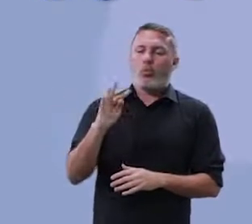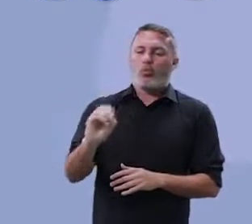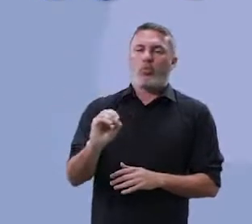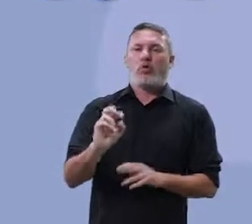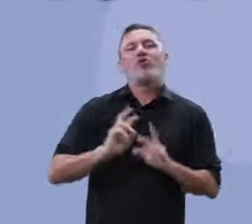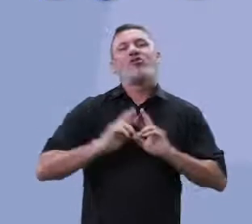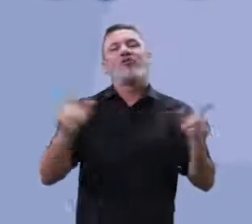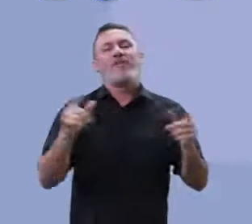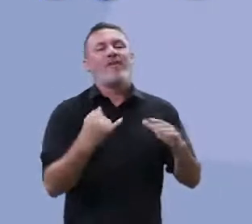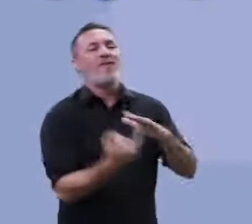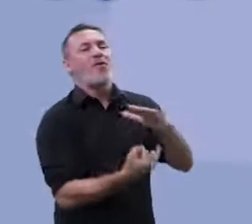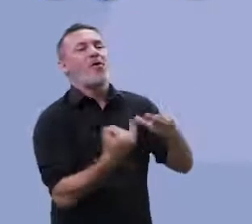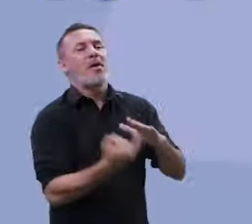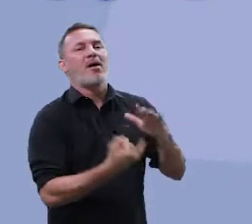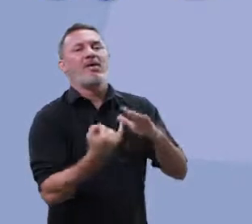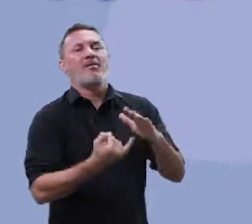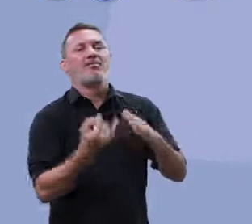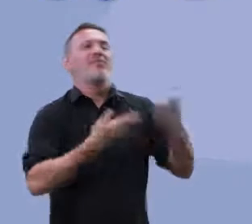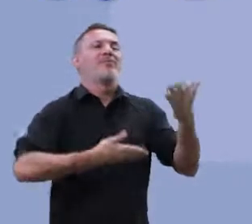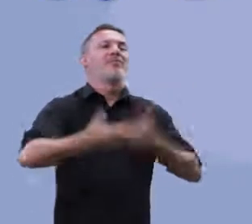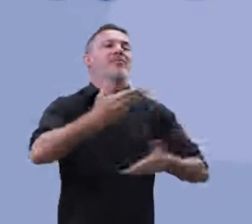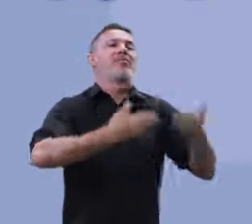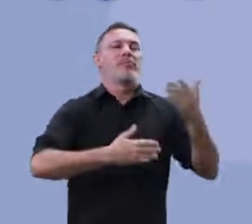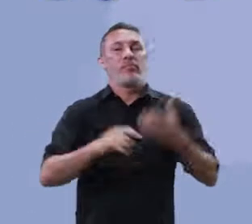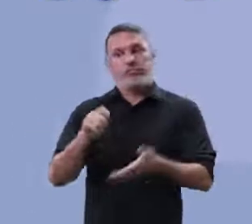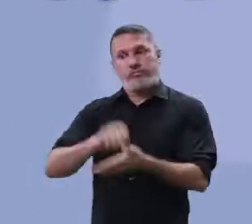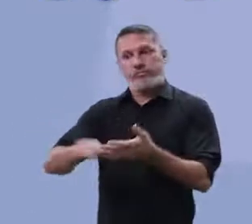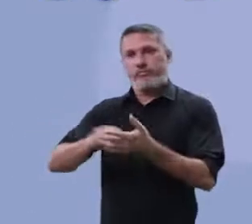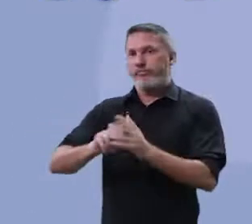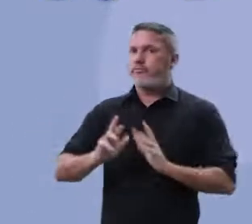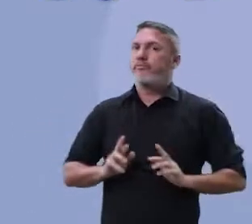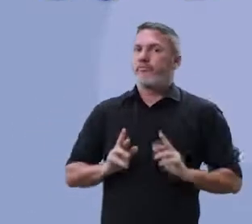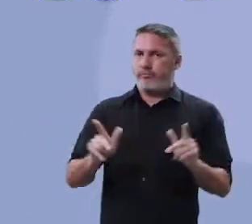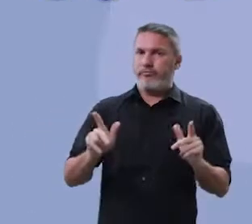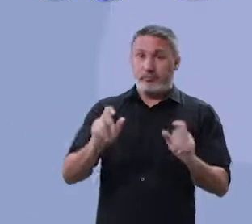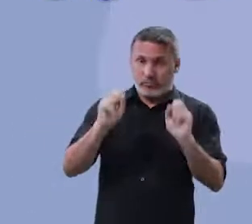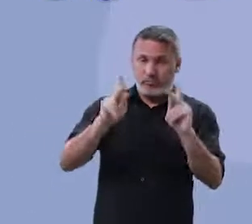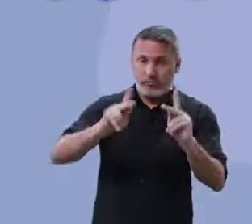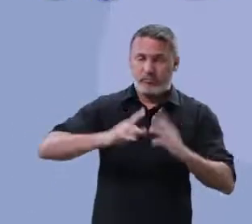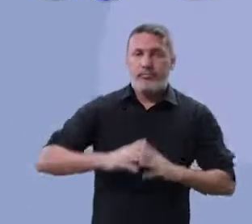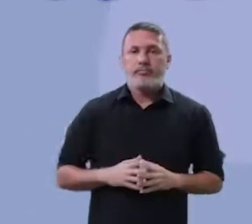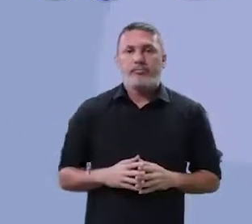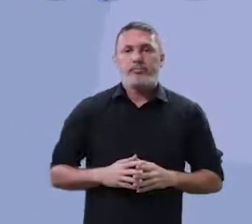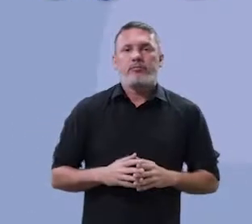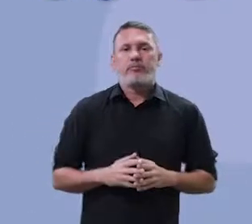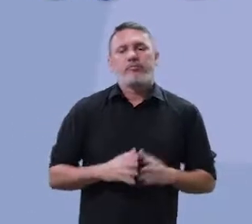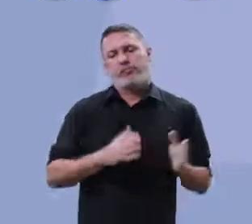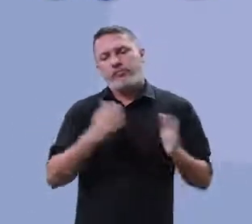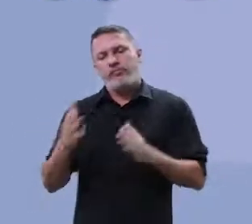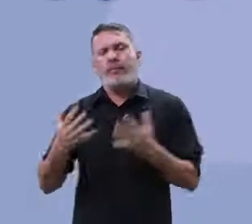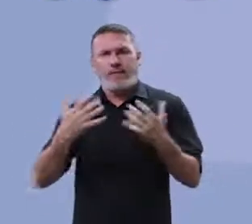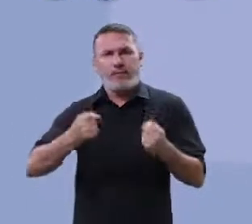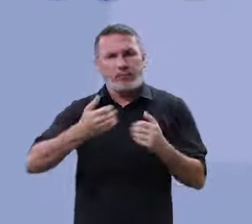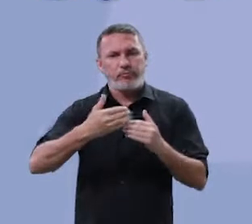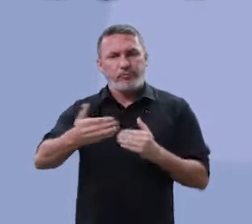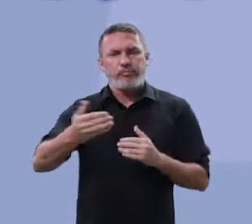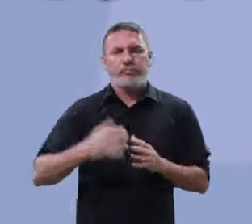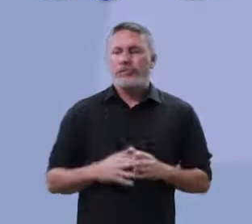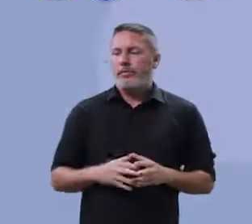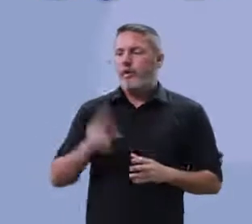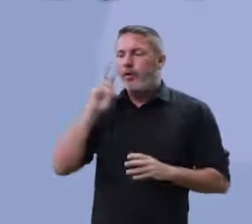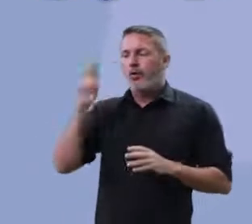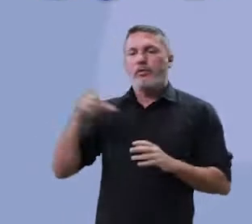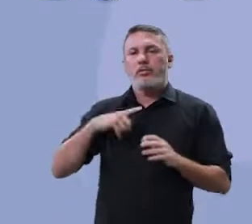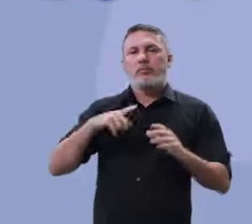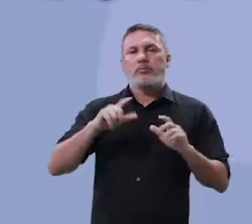diferente daquilo que nós usamos no coloquialismo. Ok, meu aluno? Então, vamos lá. Aí, dá para